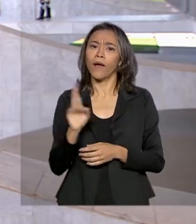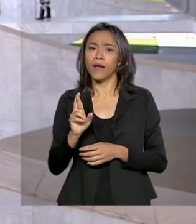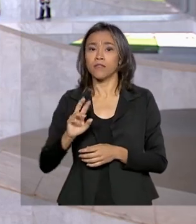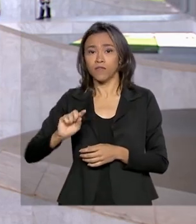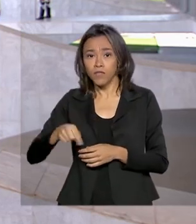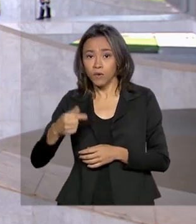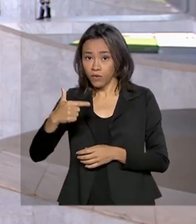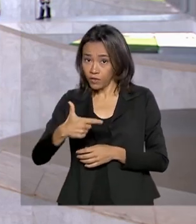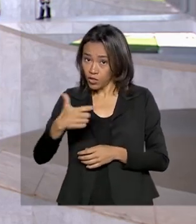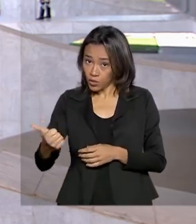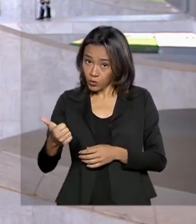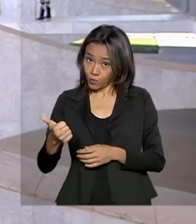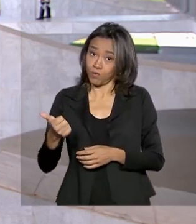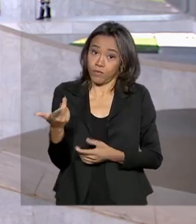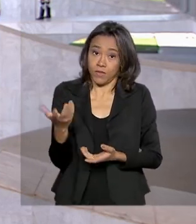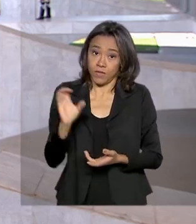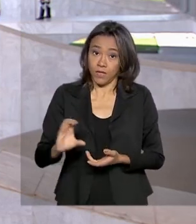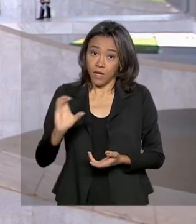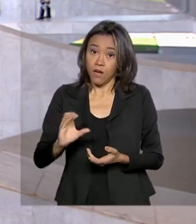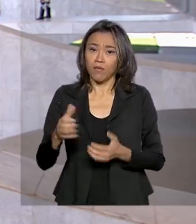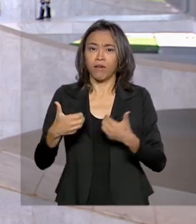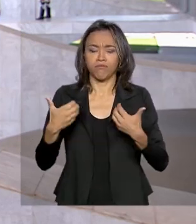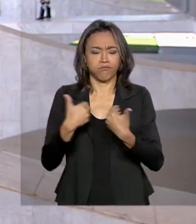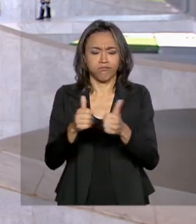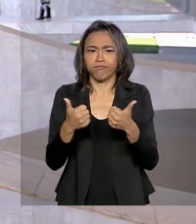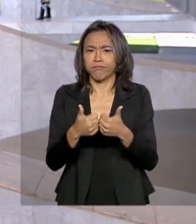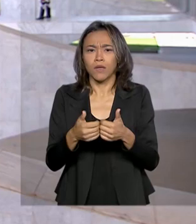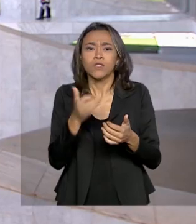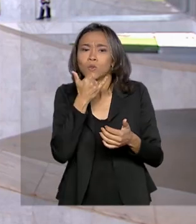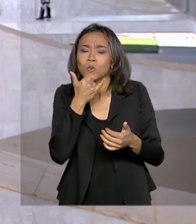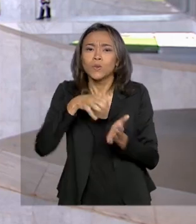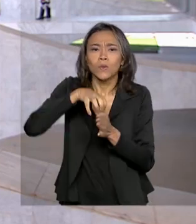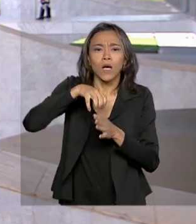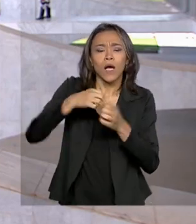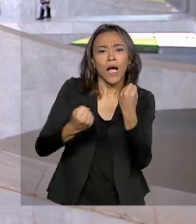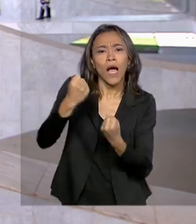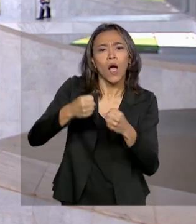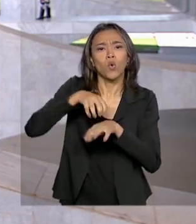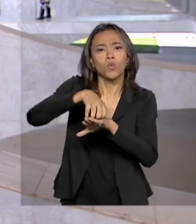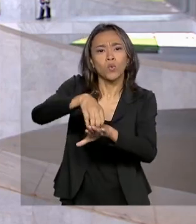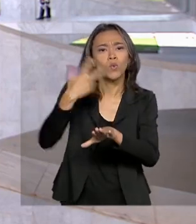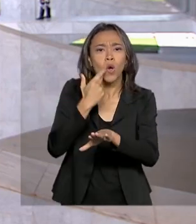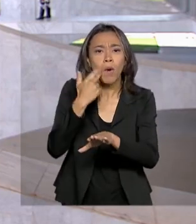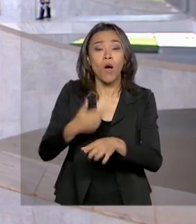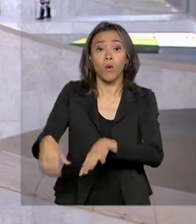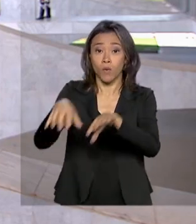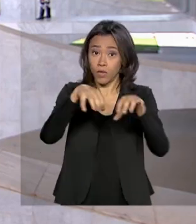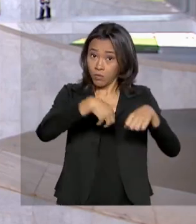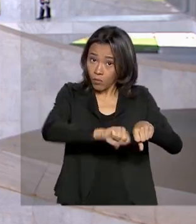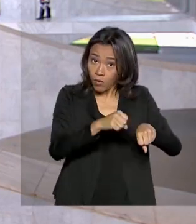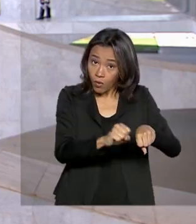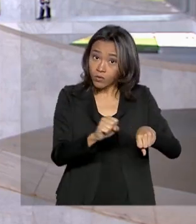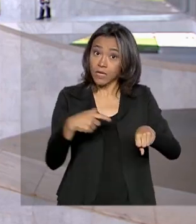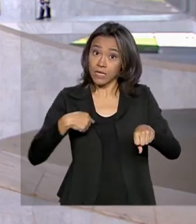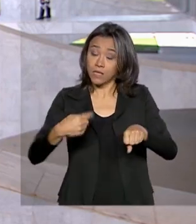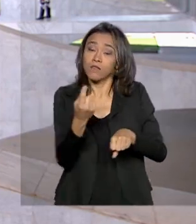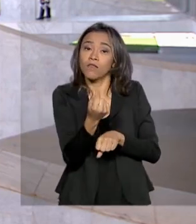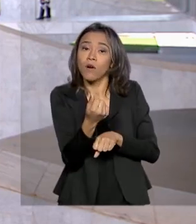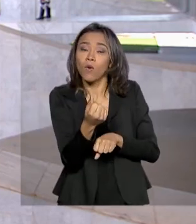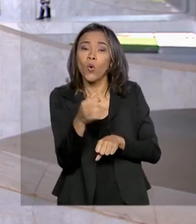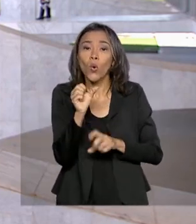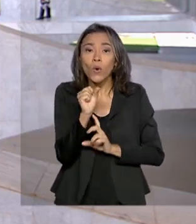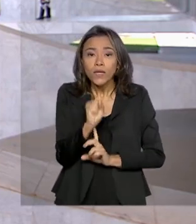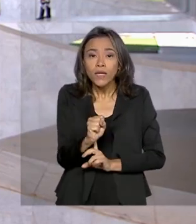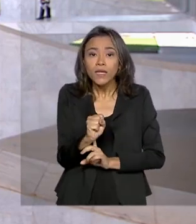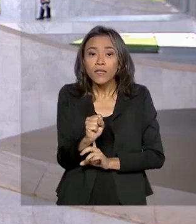centavos para carros de passeio e de 12 reais e 25 centavos para motos. Valores até 86